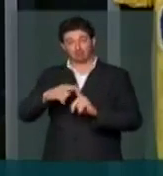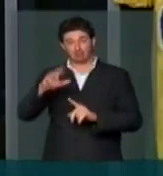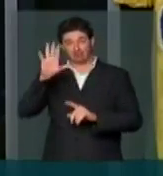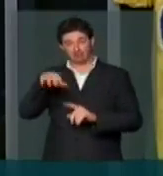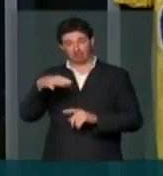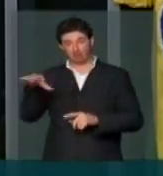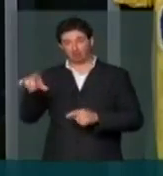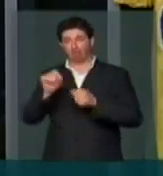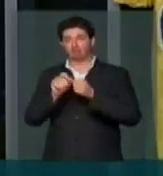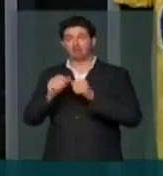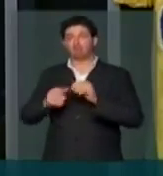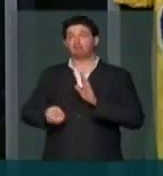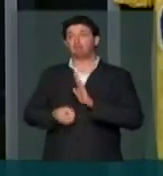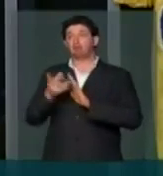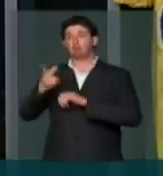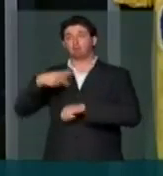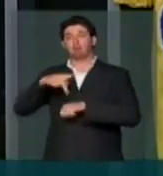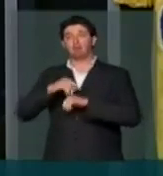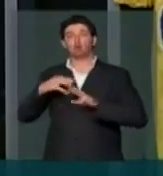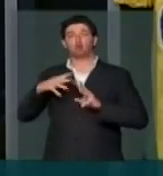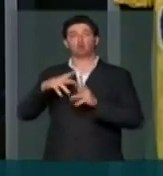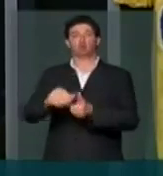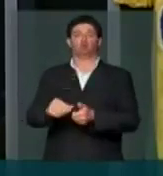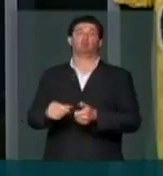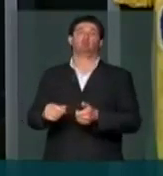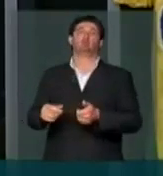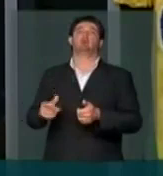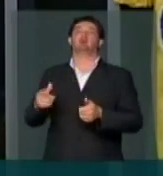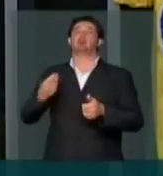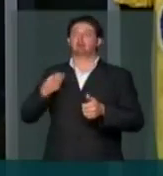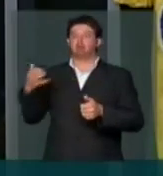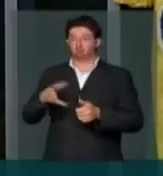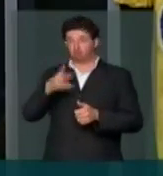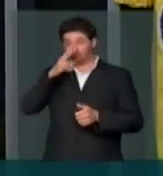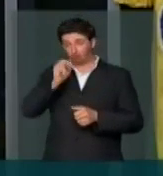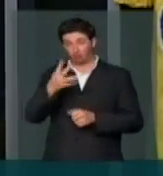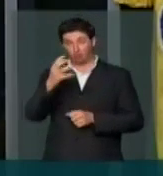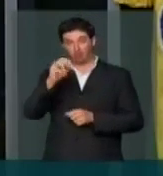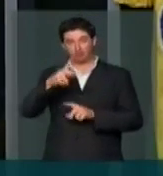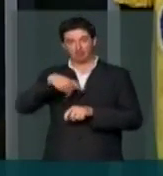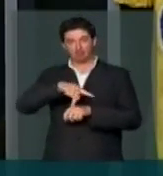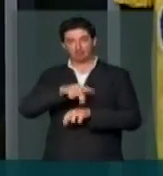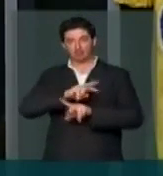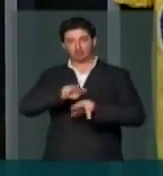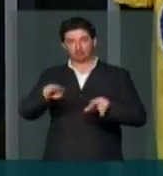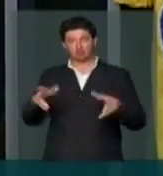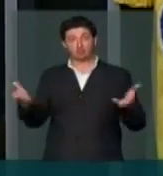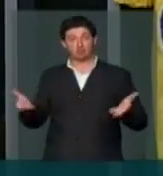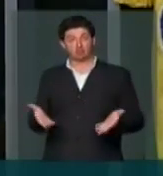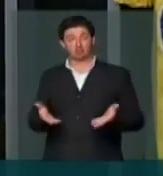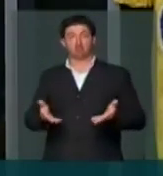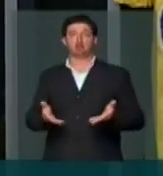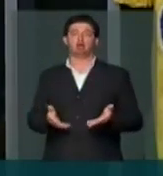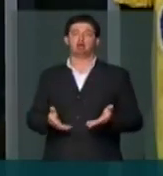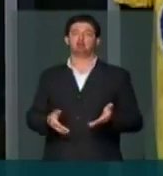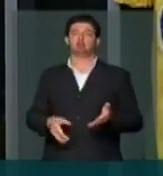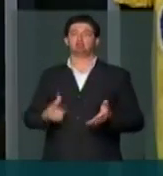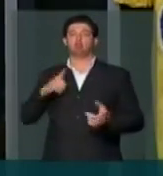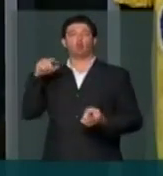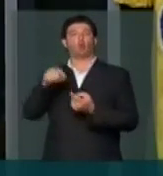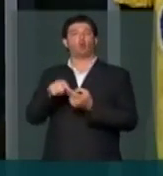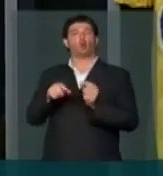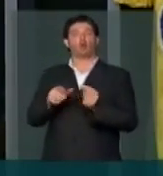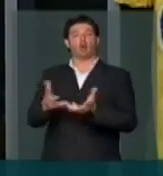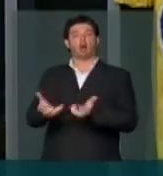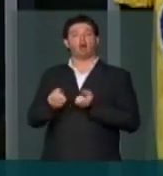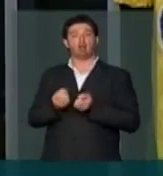promove em vários países do mundo, que tem presença em quase 40 países, e que agora chega com o objetivo